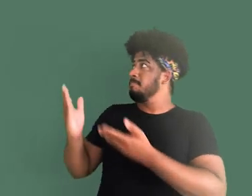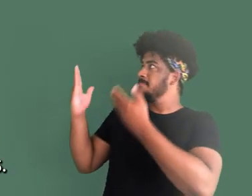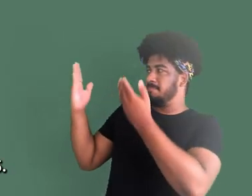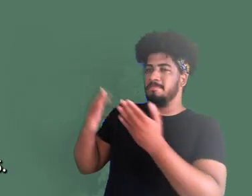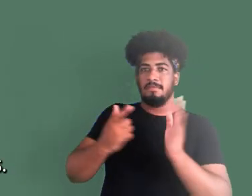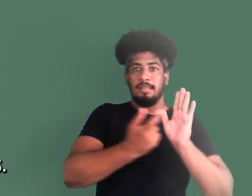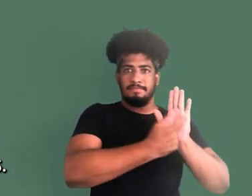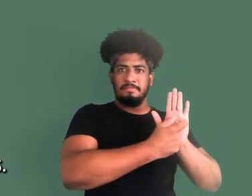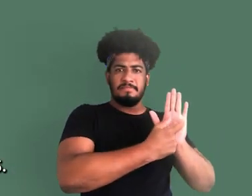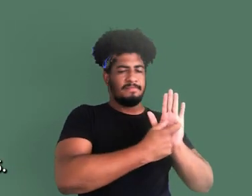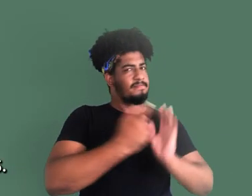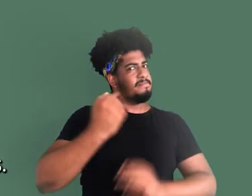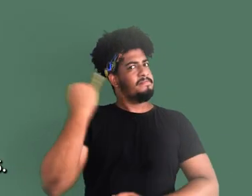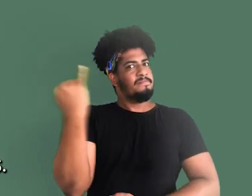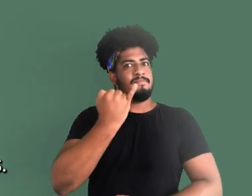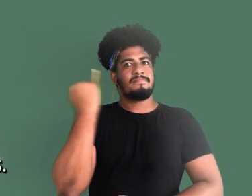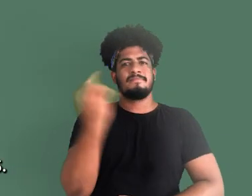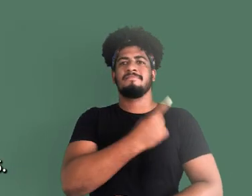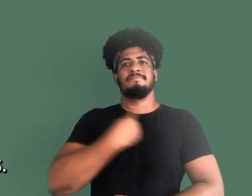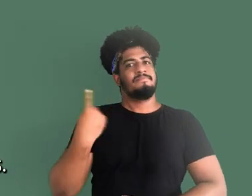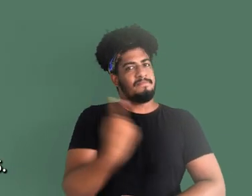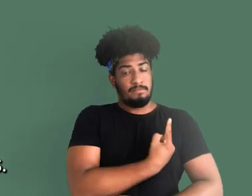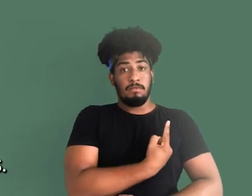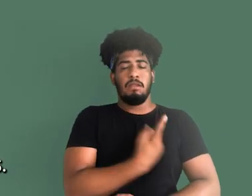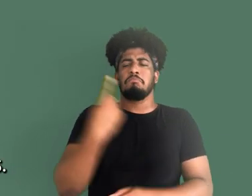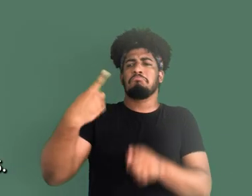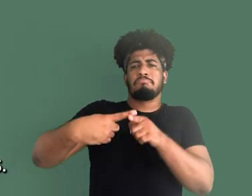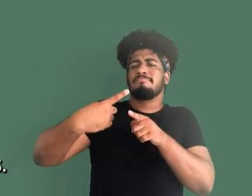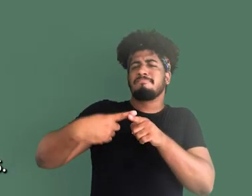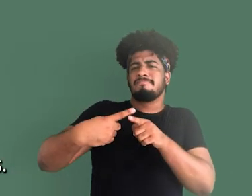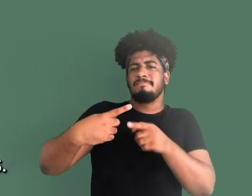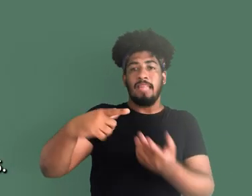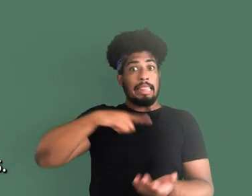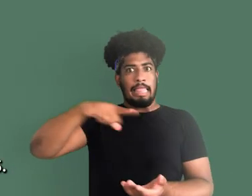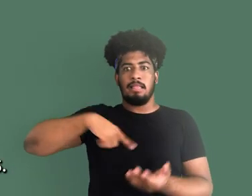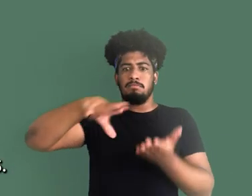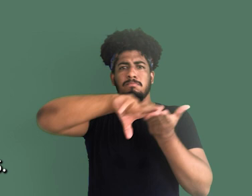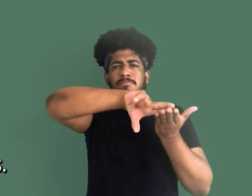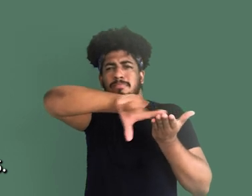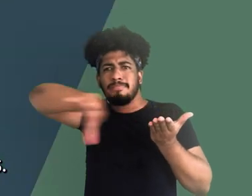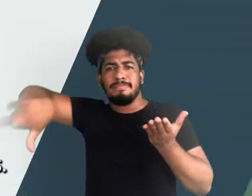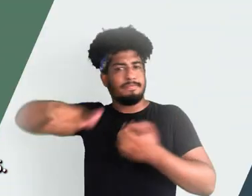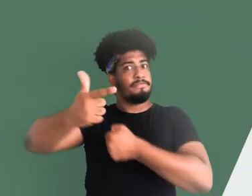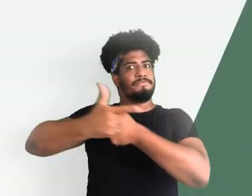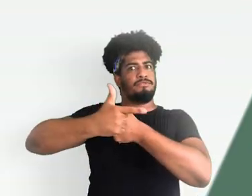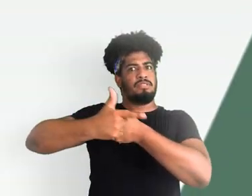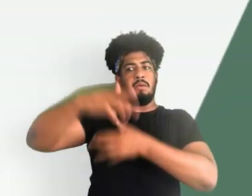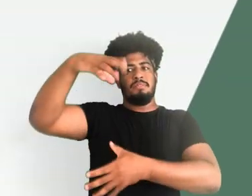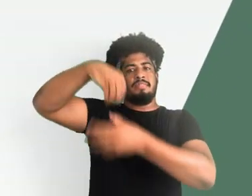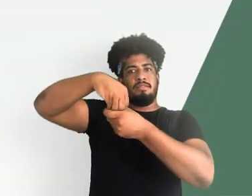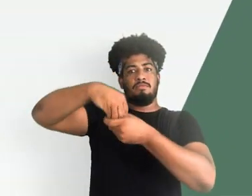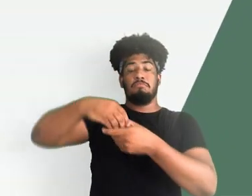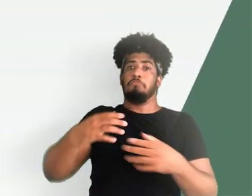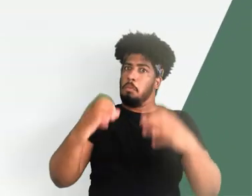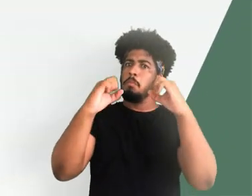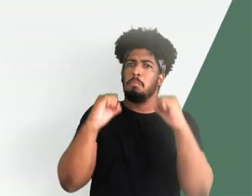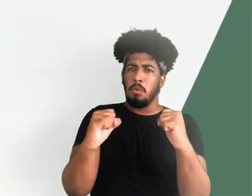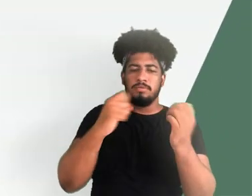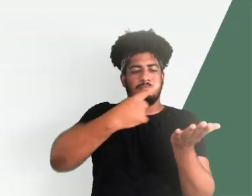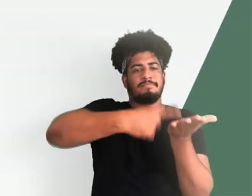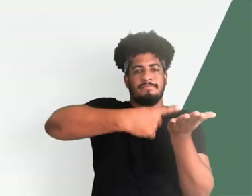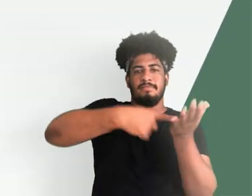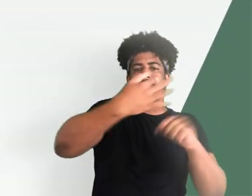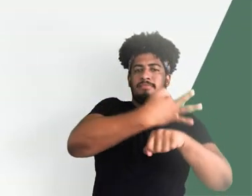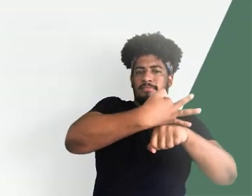O aplicativo SoulGov é muito importante para nós porque tem várias funcionalidades. Desde marcar